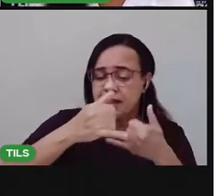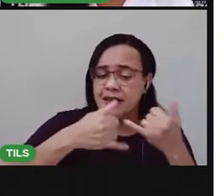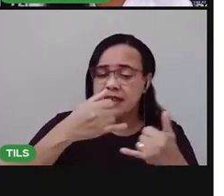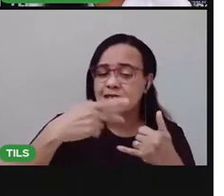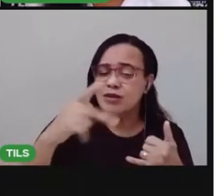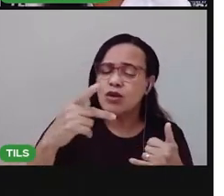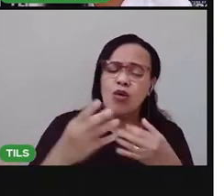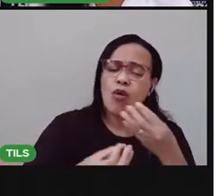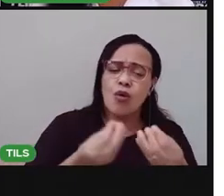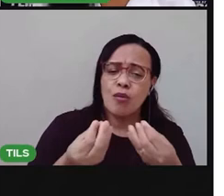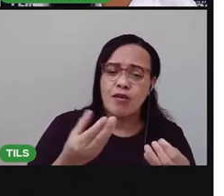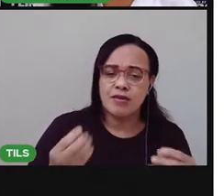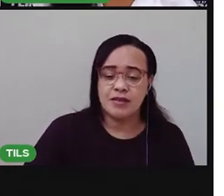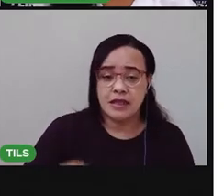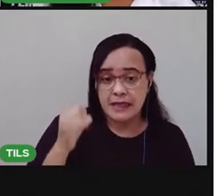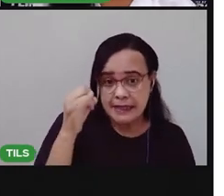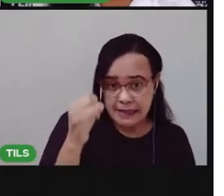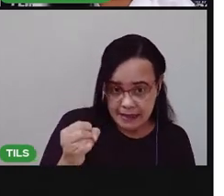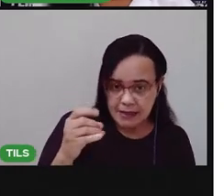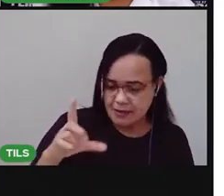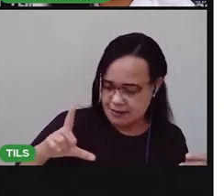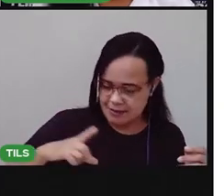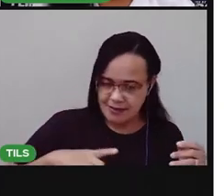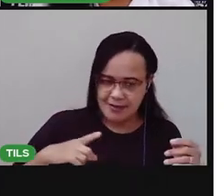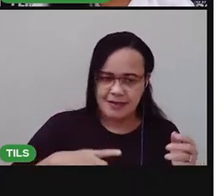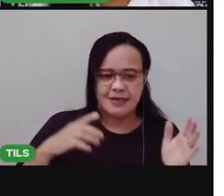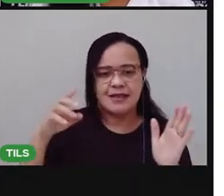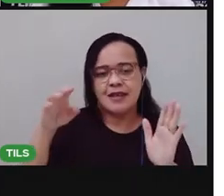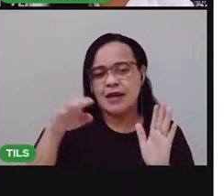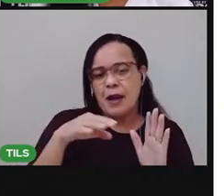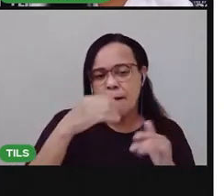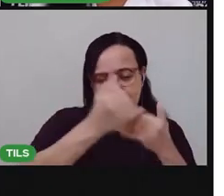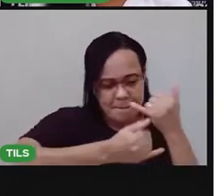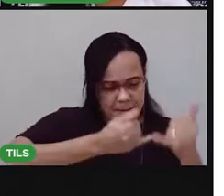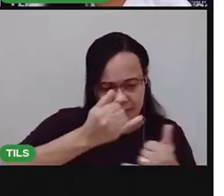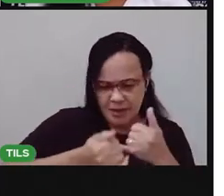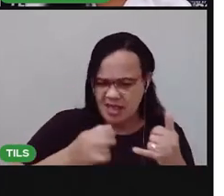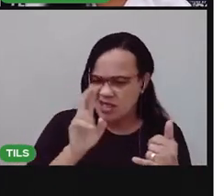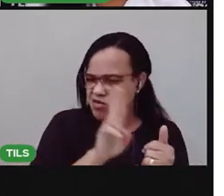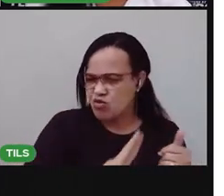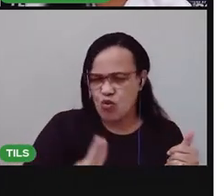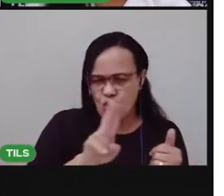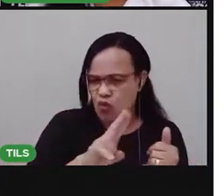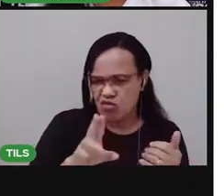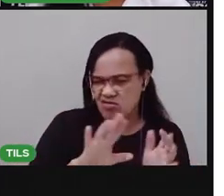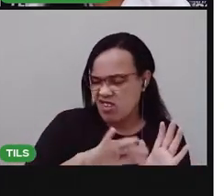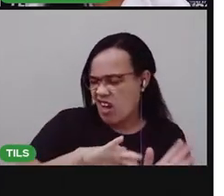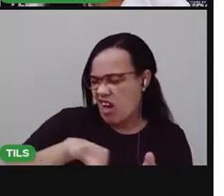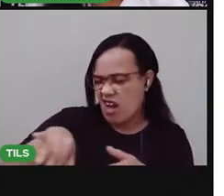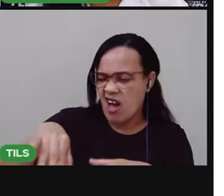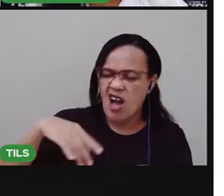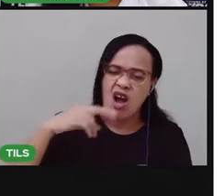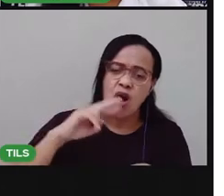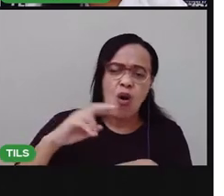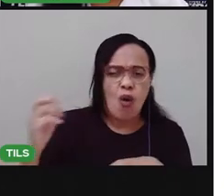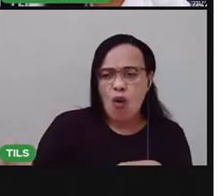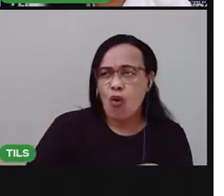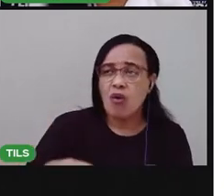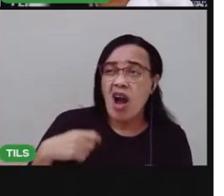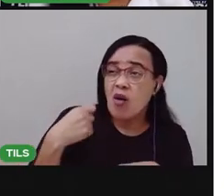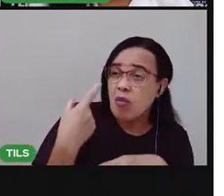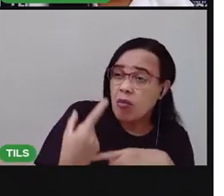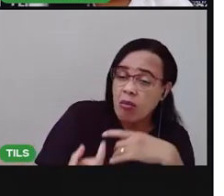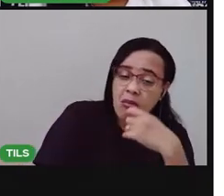Se você tem brinquedos que você não usa, ou que você usa com muita pouca frequência,